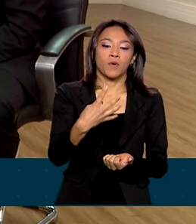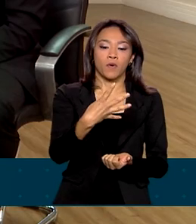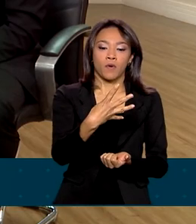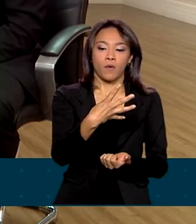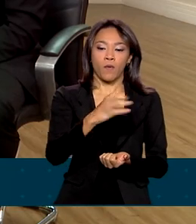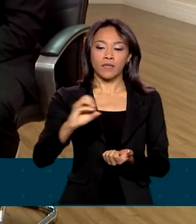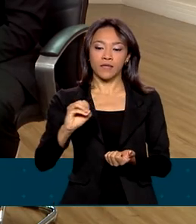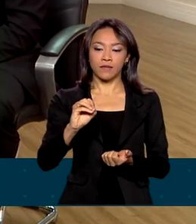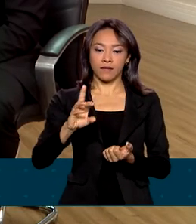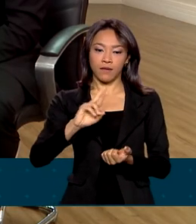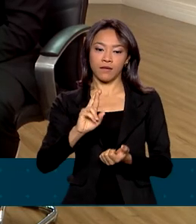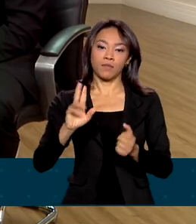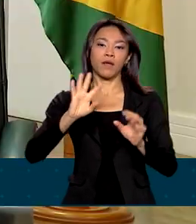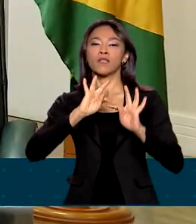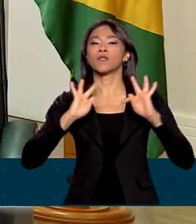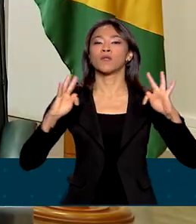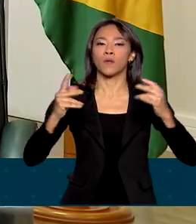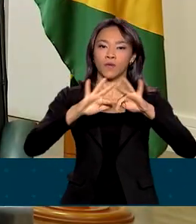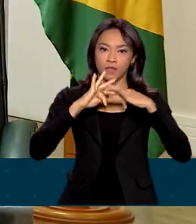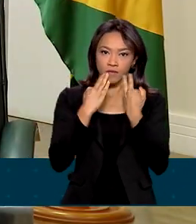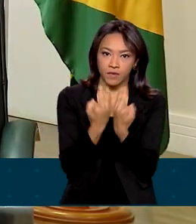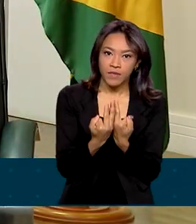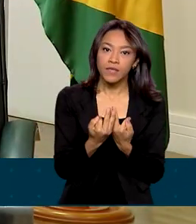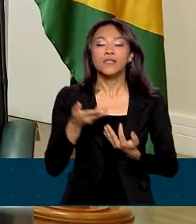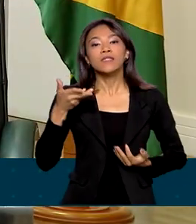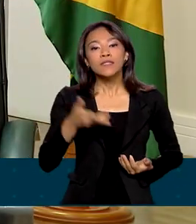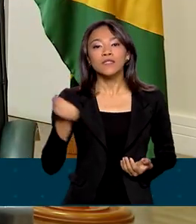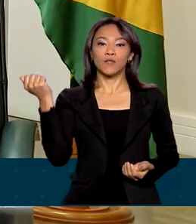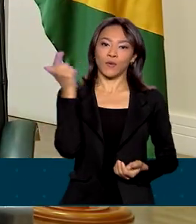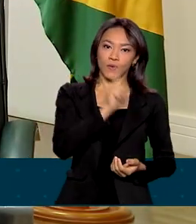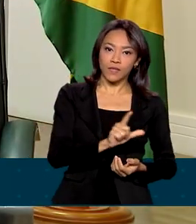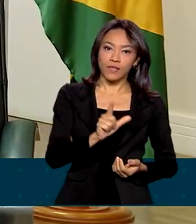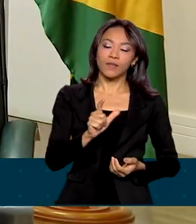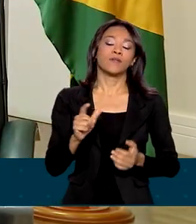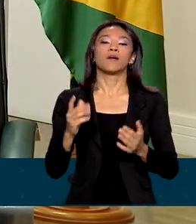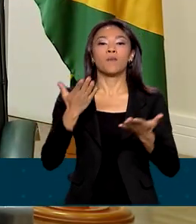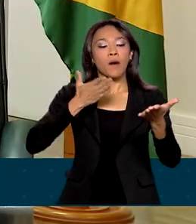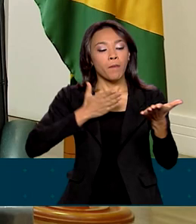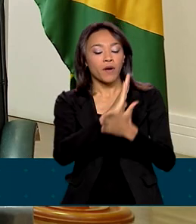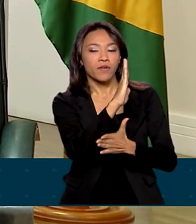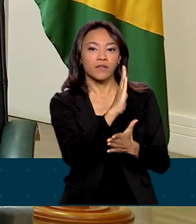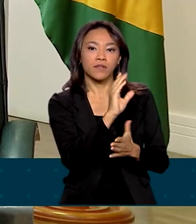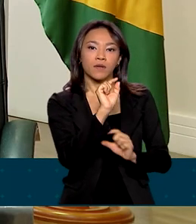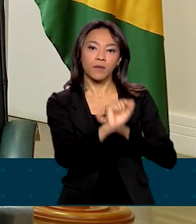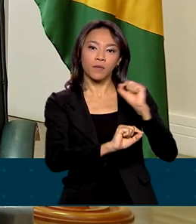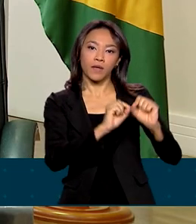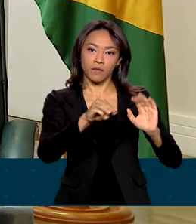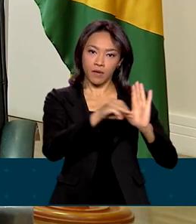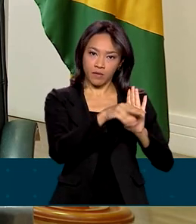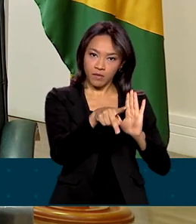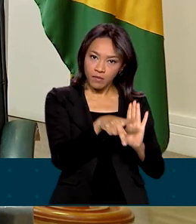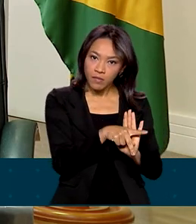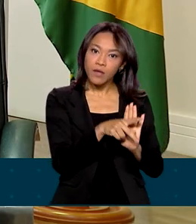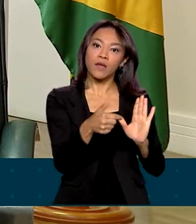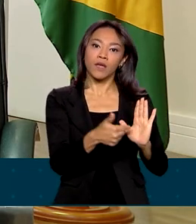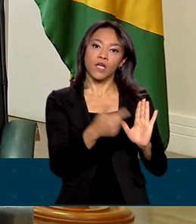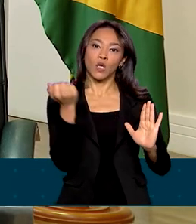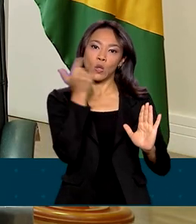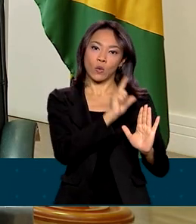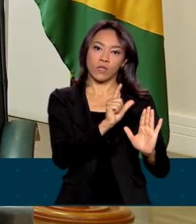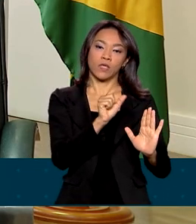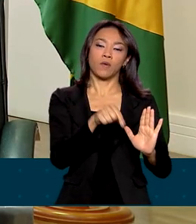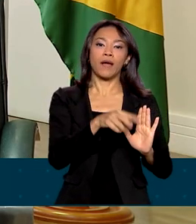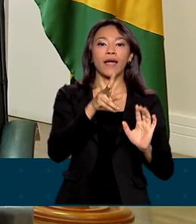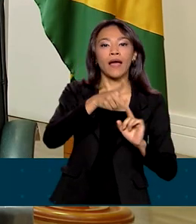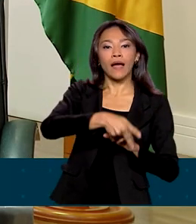todas as famílias beneficiárias. Isso foi viável graças à aprovação da medida que viabilizou a